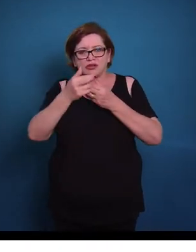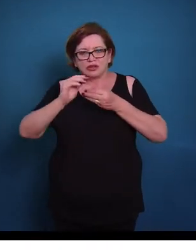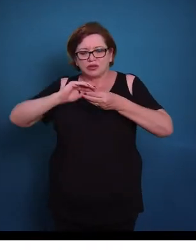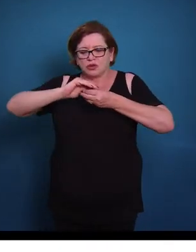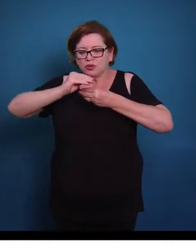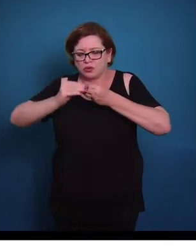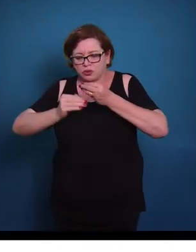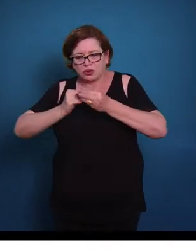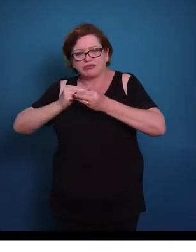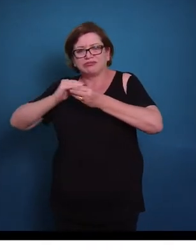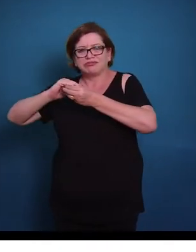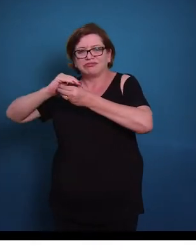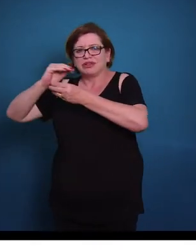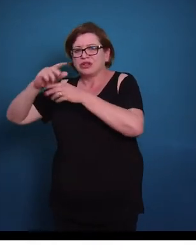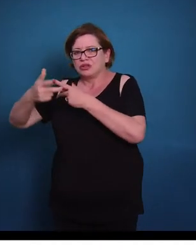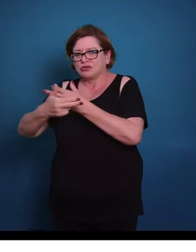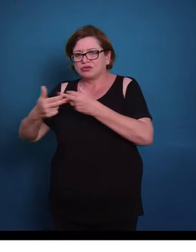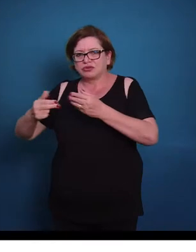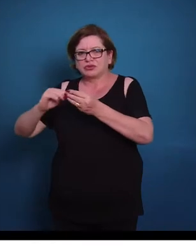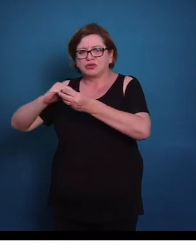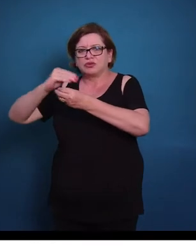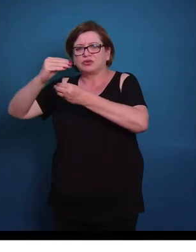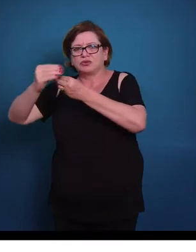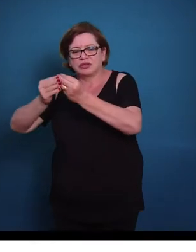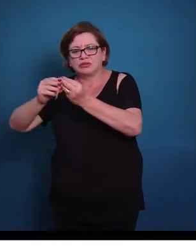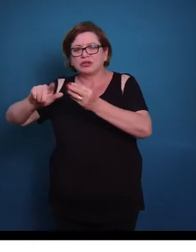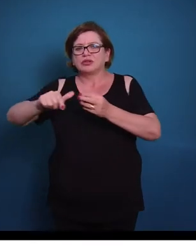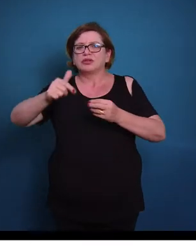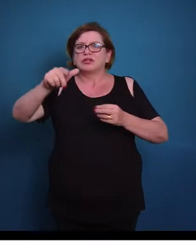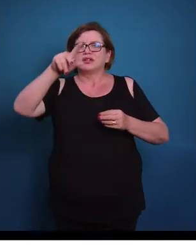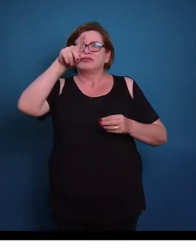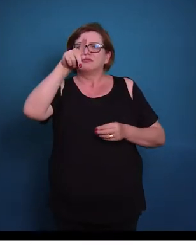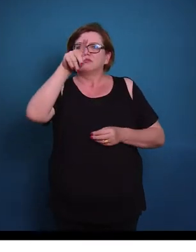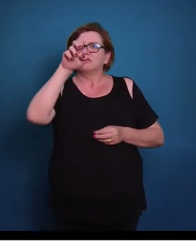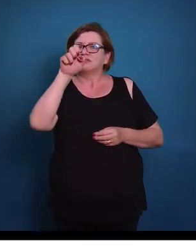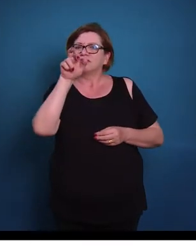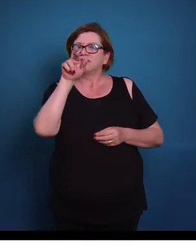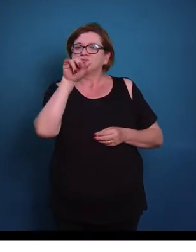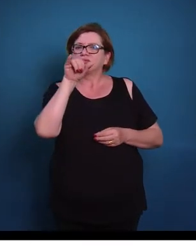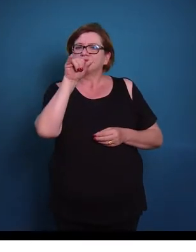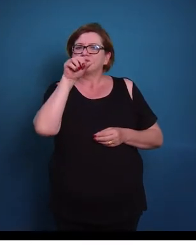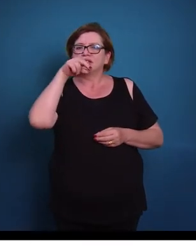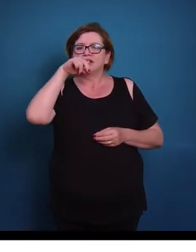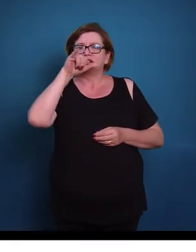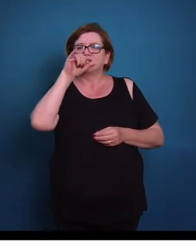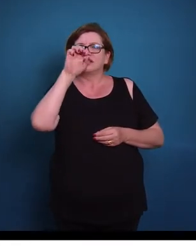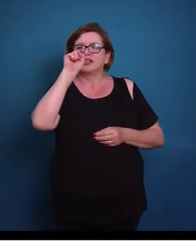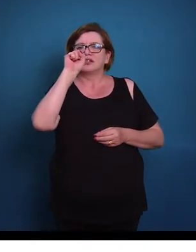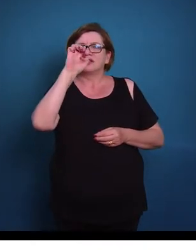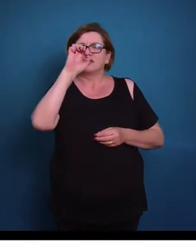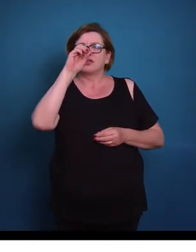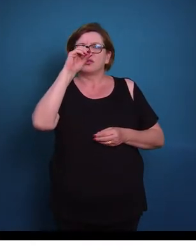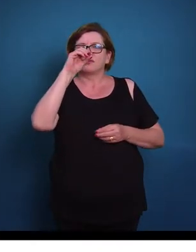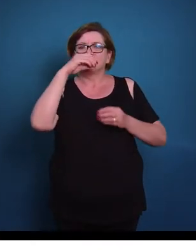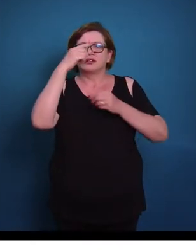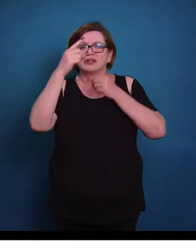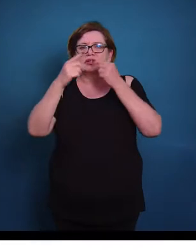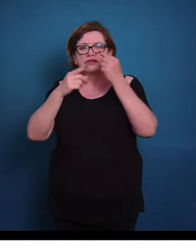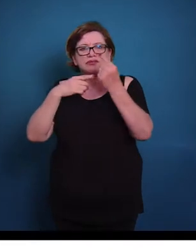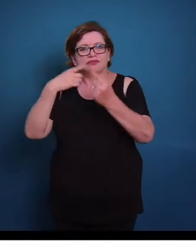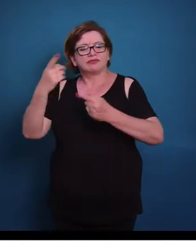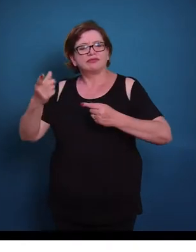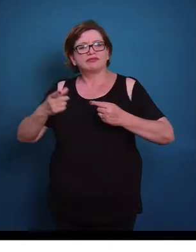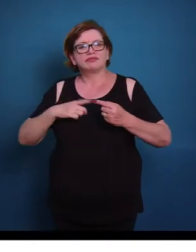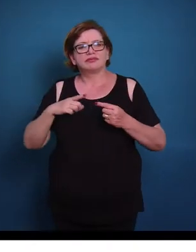mais uma camada de tecido conjuntivo, chamada perimísio. E por último, esses fascículos aqui formados por esse